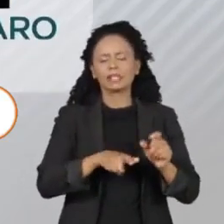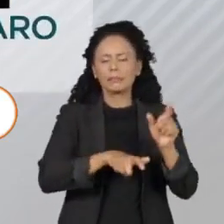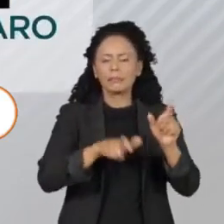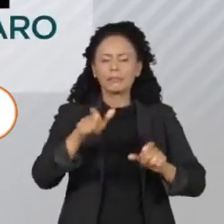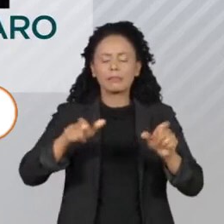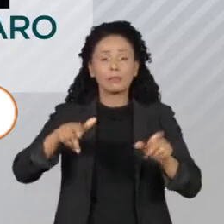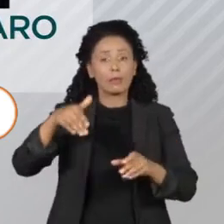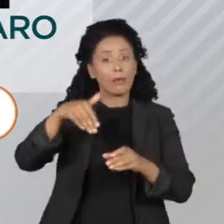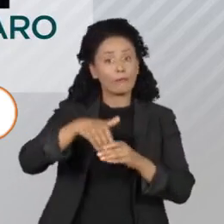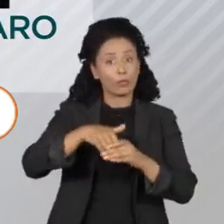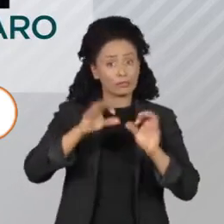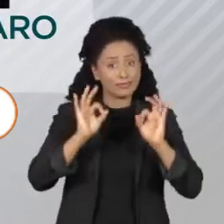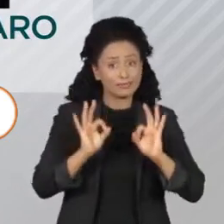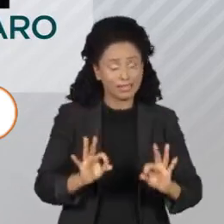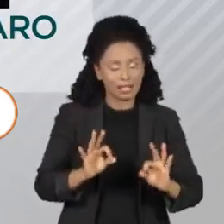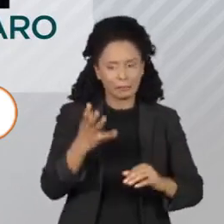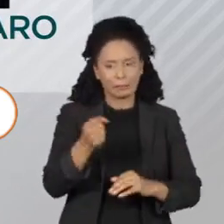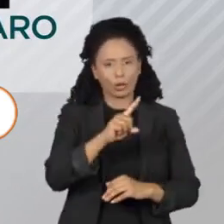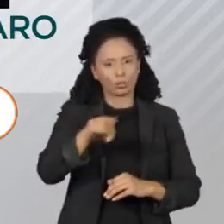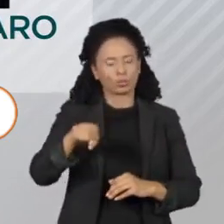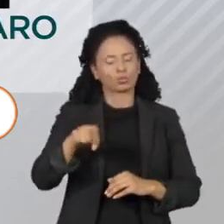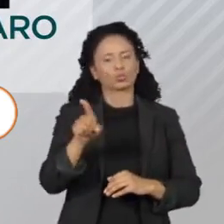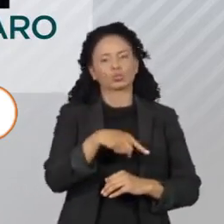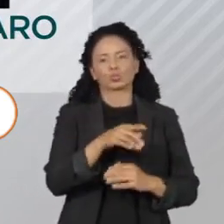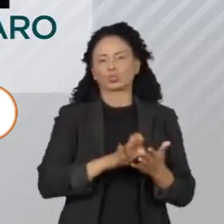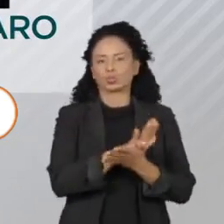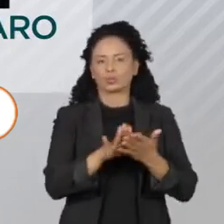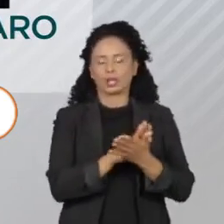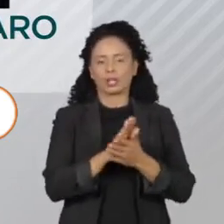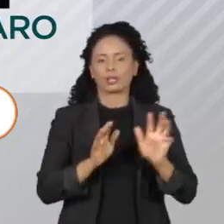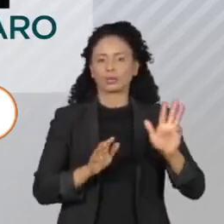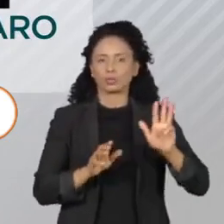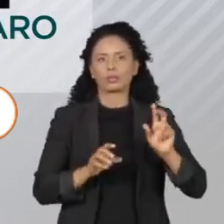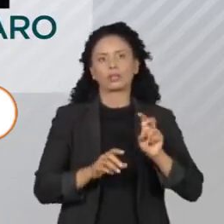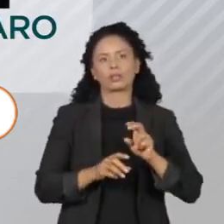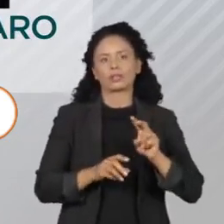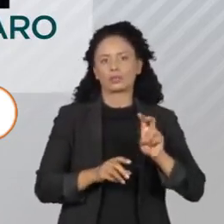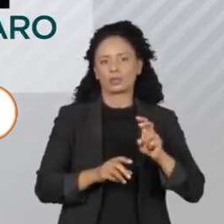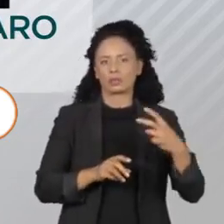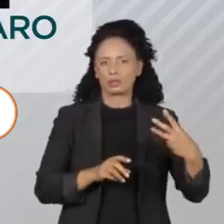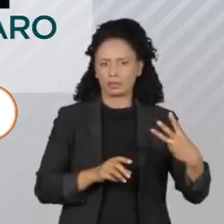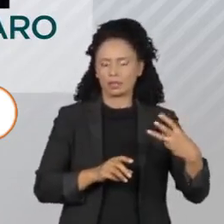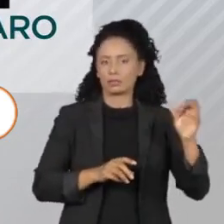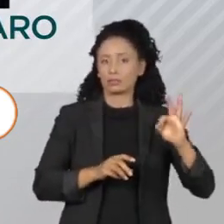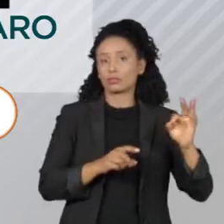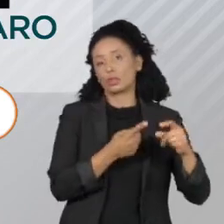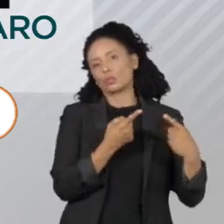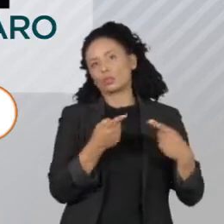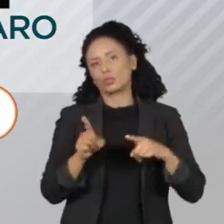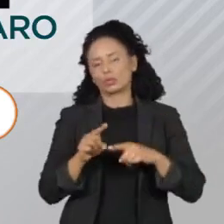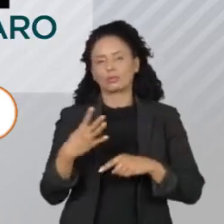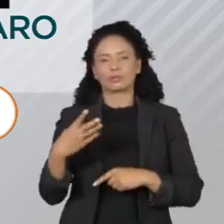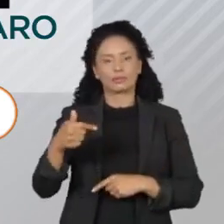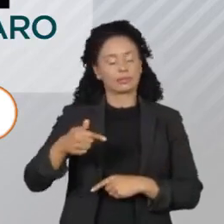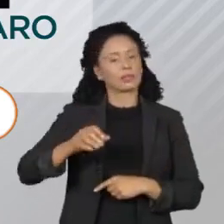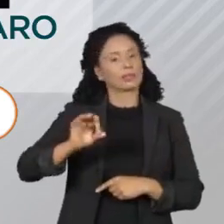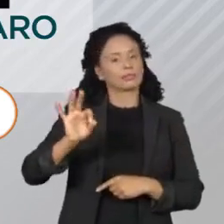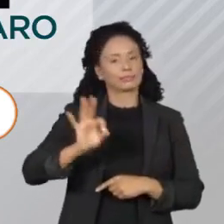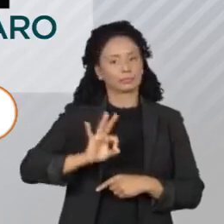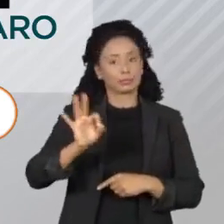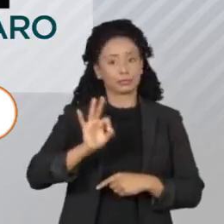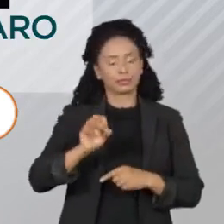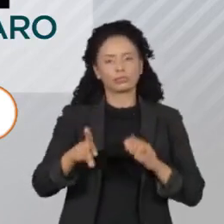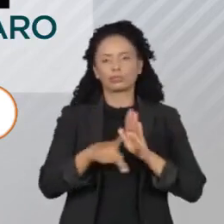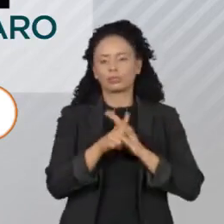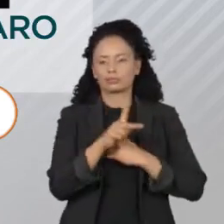válidos, sem brancos e nulos, Lula tem 53% das preferências contra 47% de Bolsonaro, diferença de